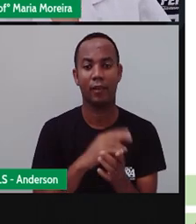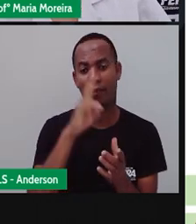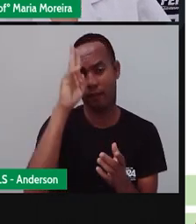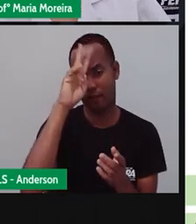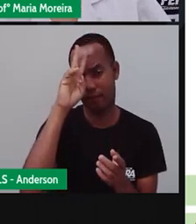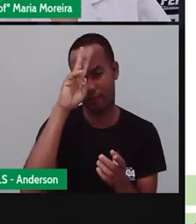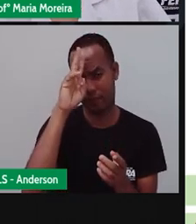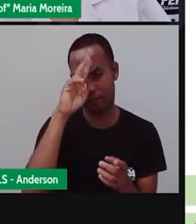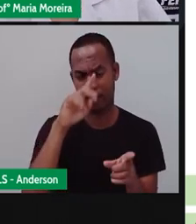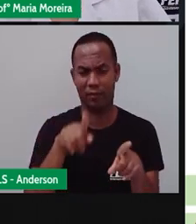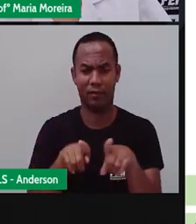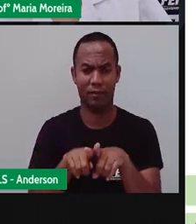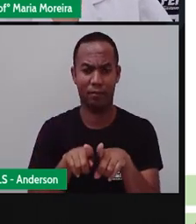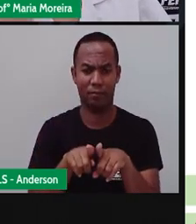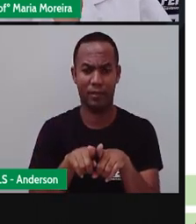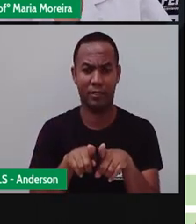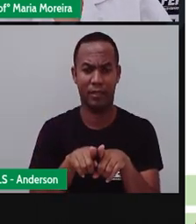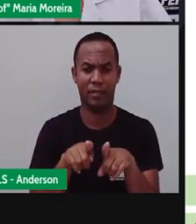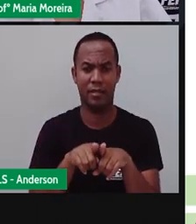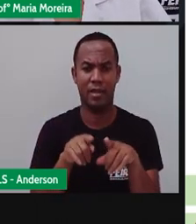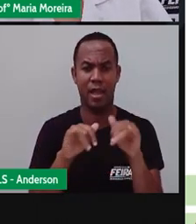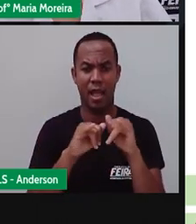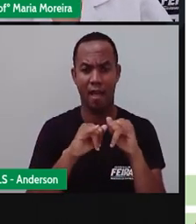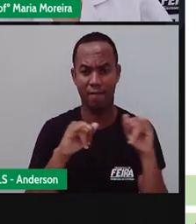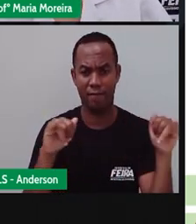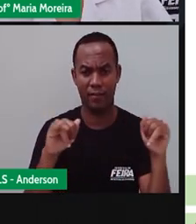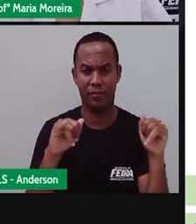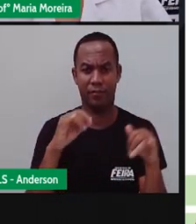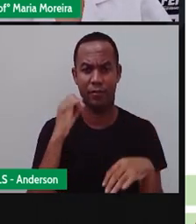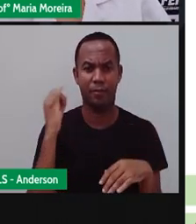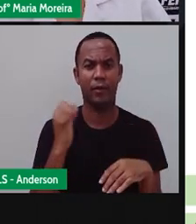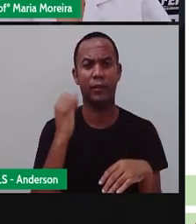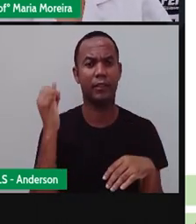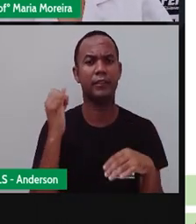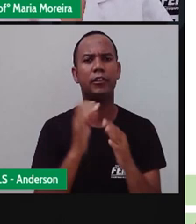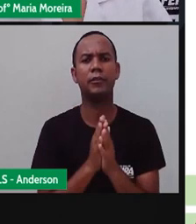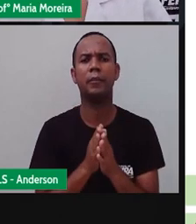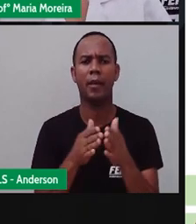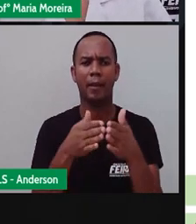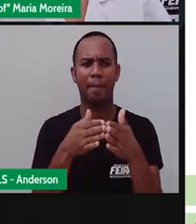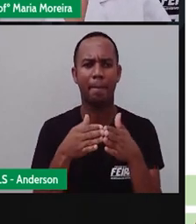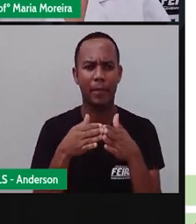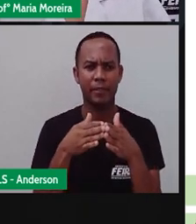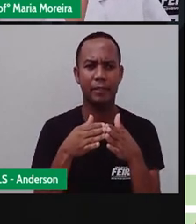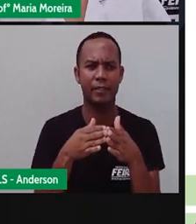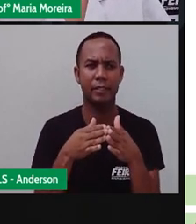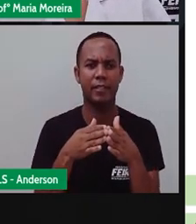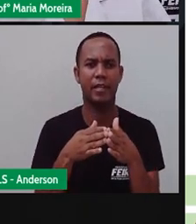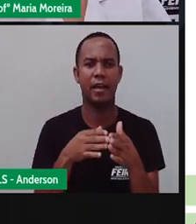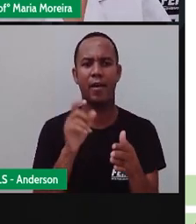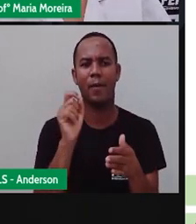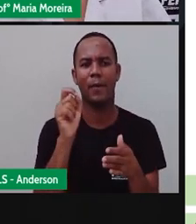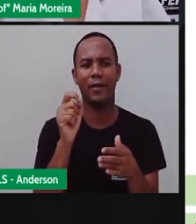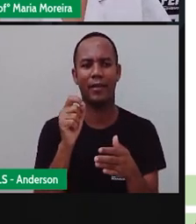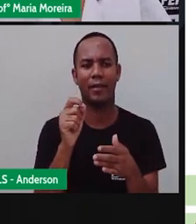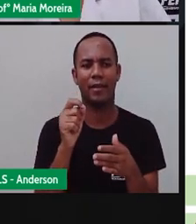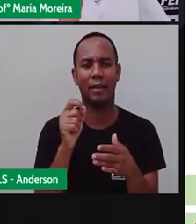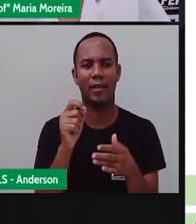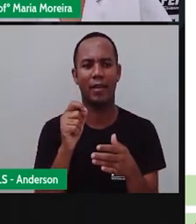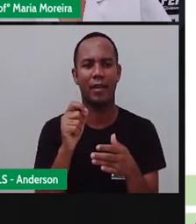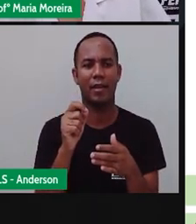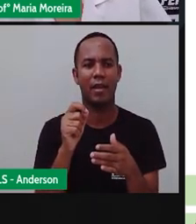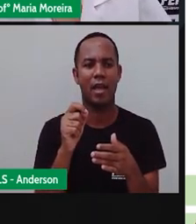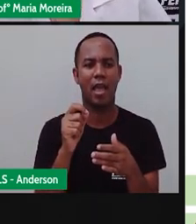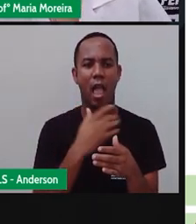aqui também que agora a gente tem que começar a dar um aviso inicial, Anderson. Pedir para eles o quê? Dá um joinha para a gente, digam que